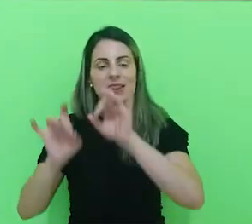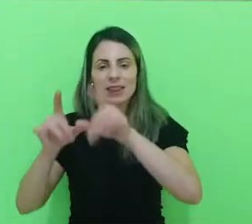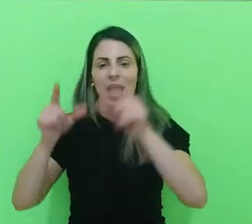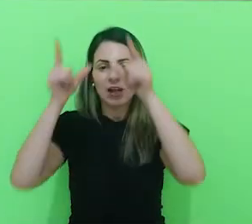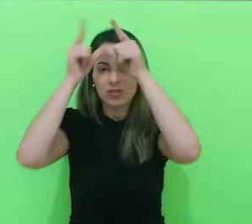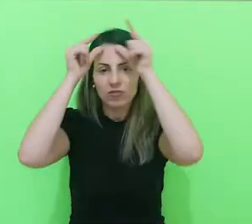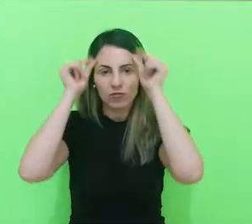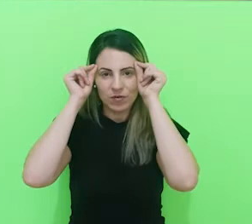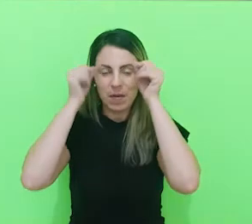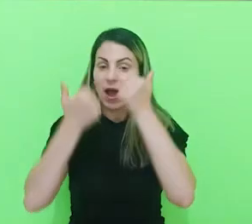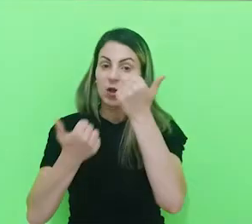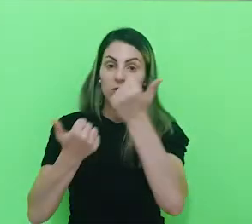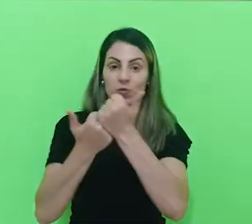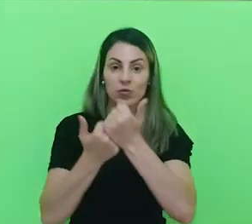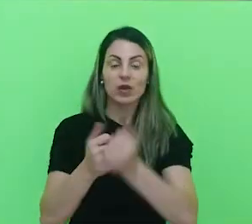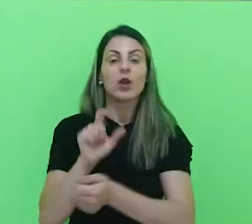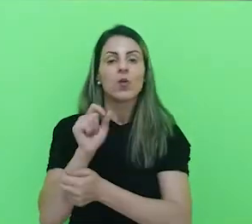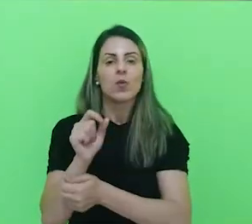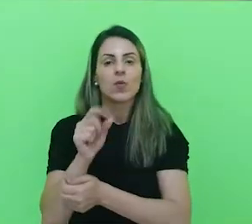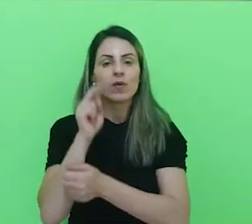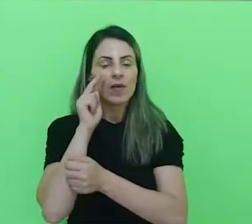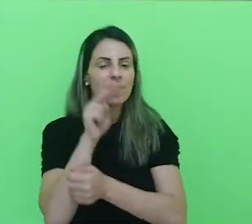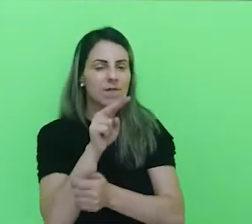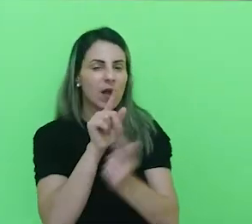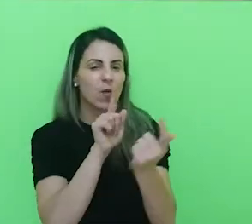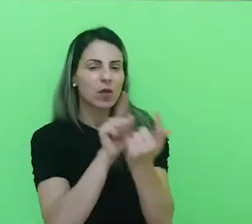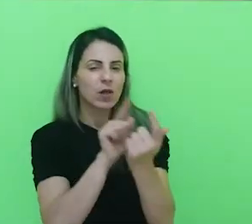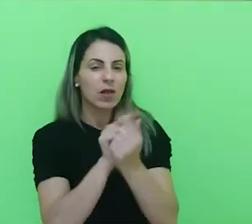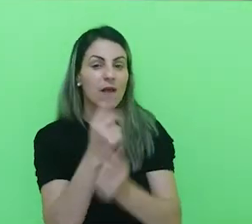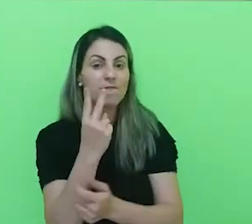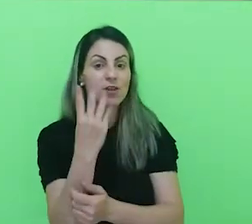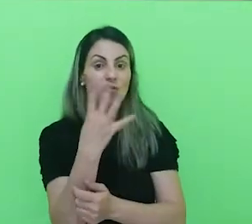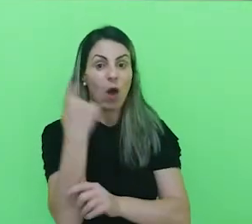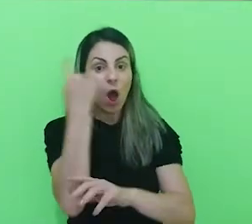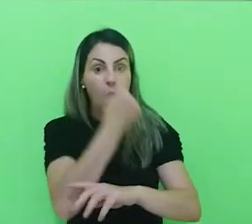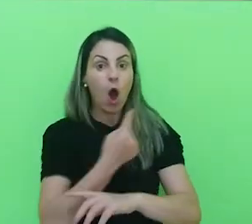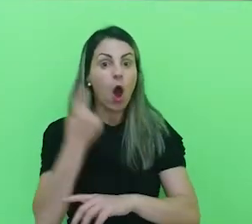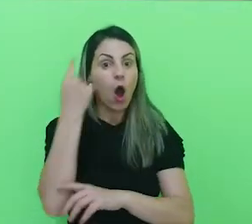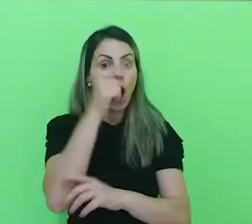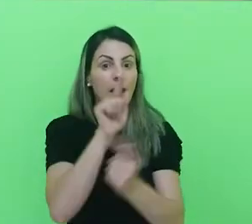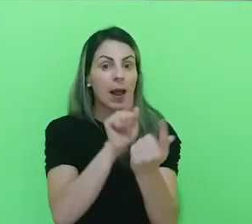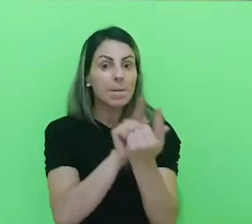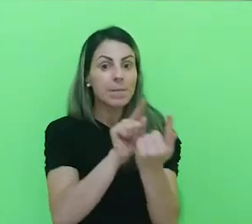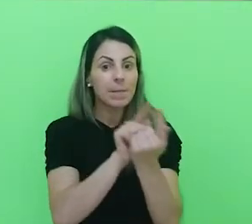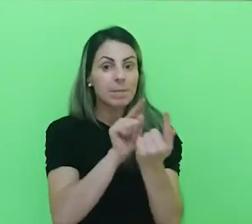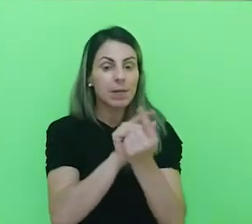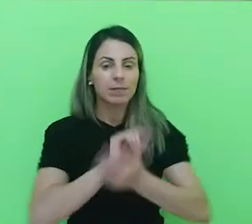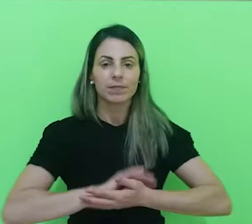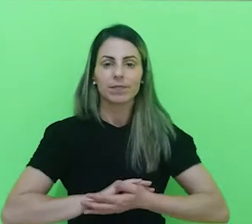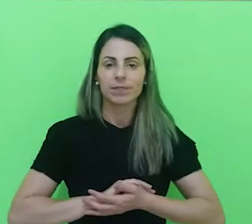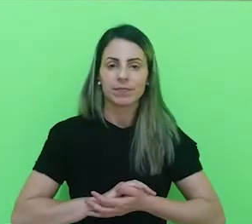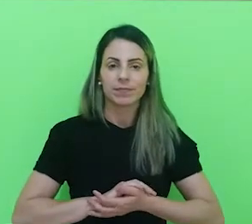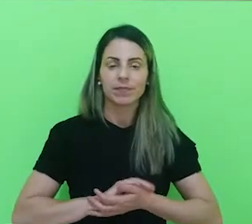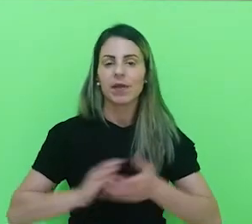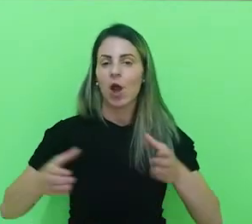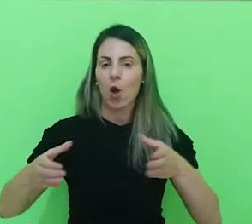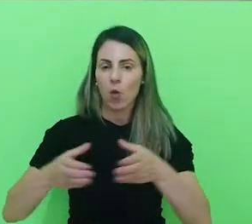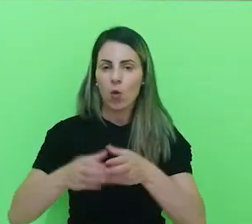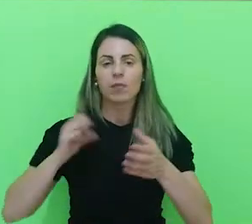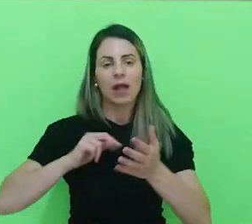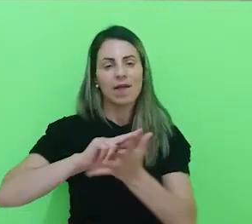auxiliares, que permanecem com o paciente 24 horas. Se membro de uma equipe